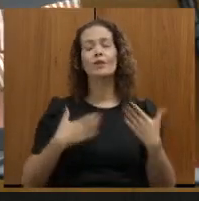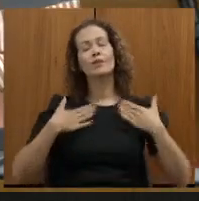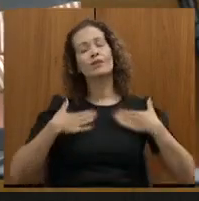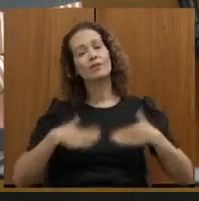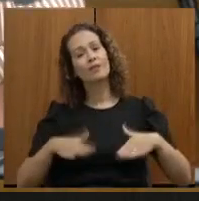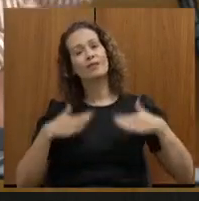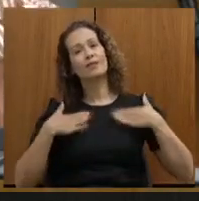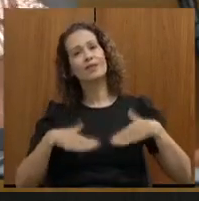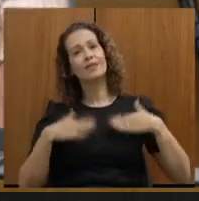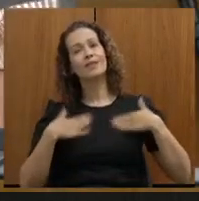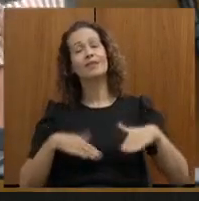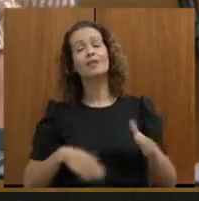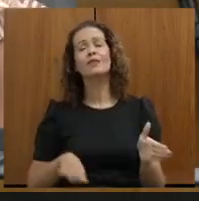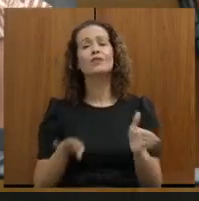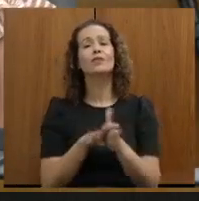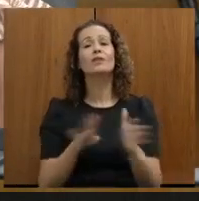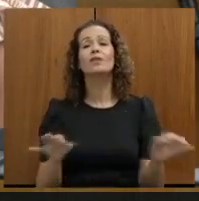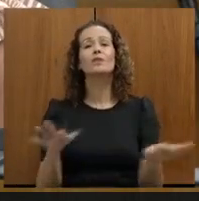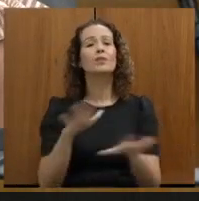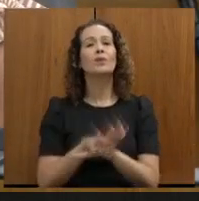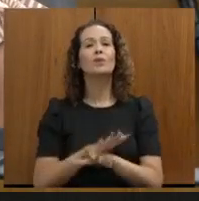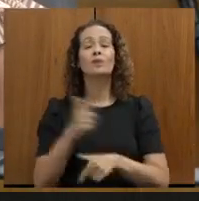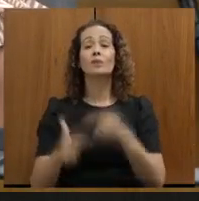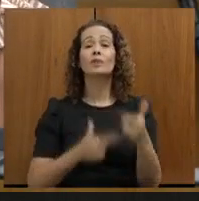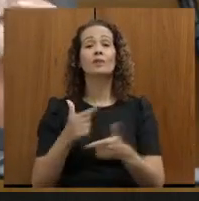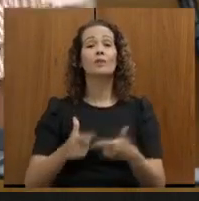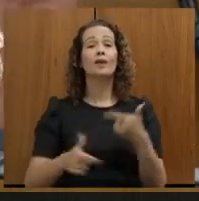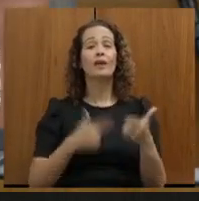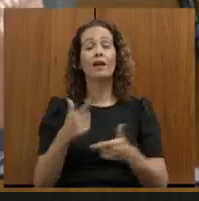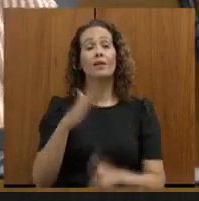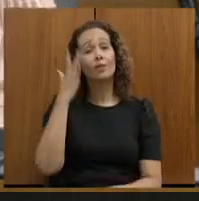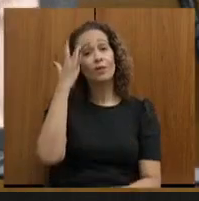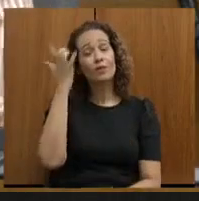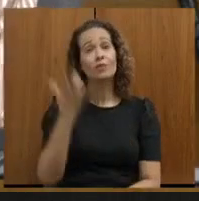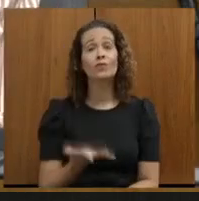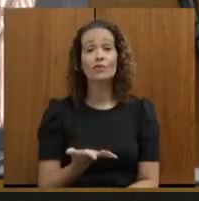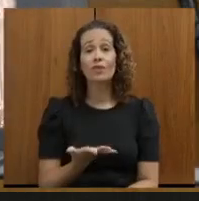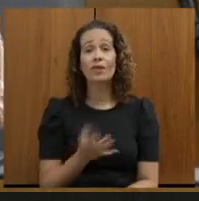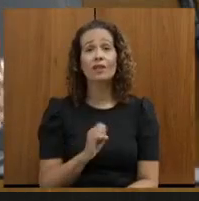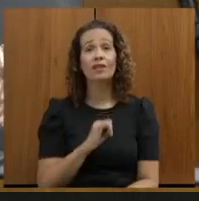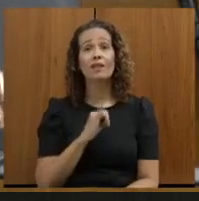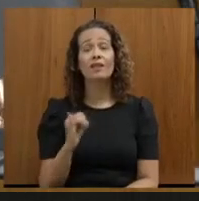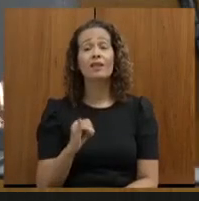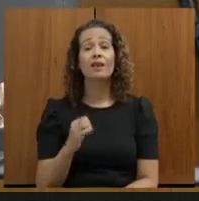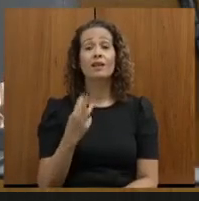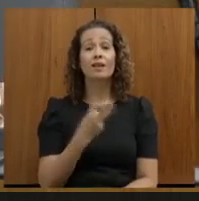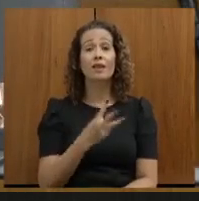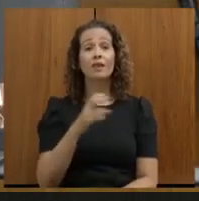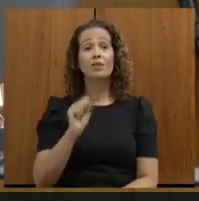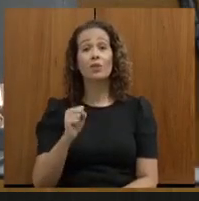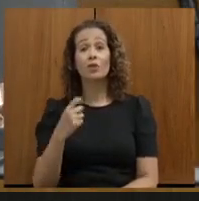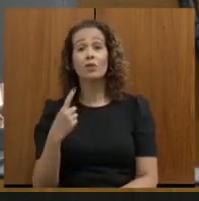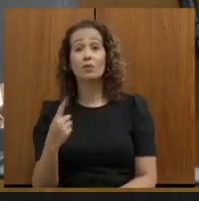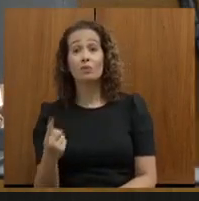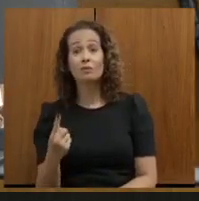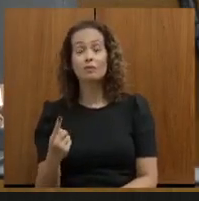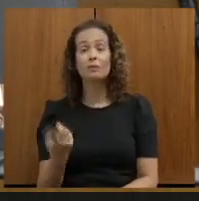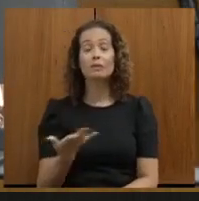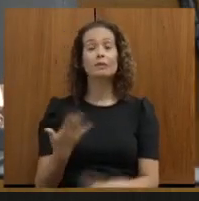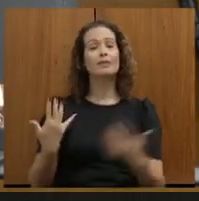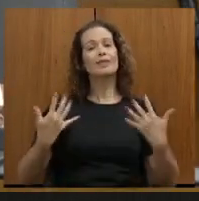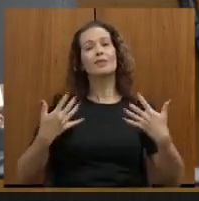descansando, chegando pronta para trabalhar no outro dia e sem enfrentar 381. Rosângela, que sonho,